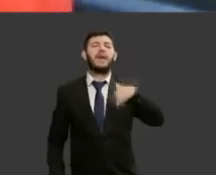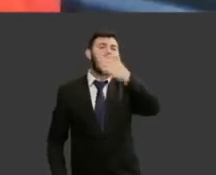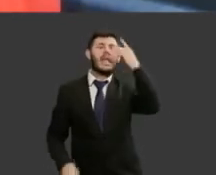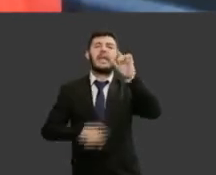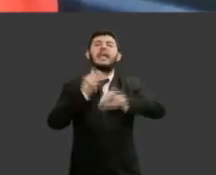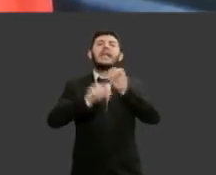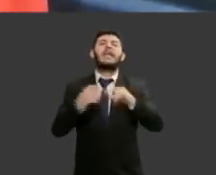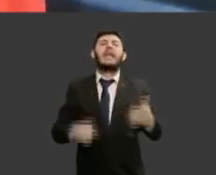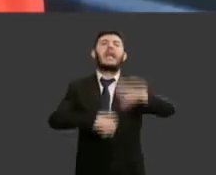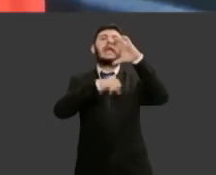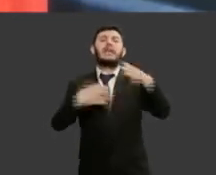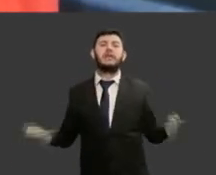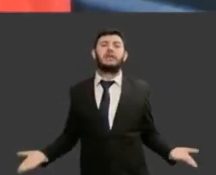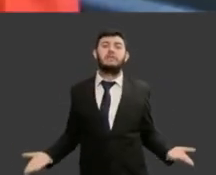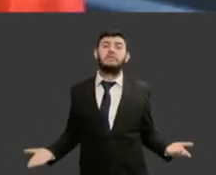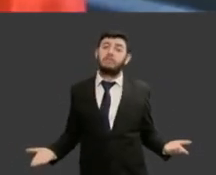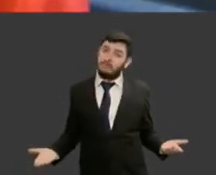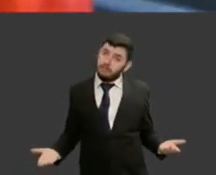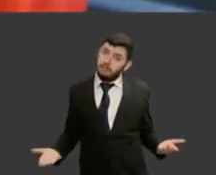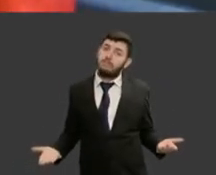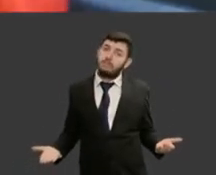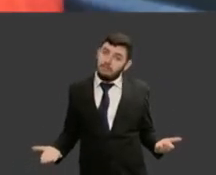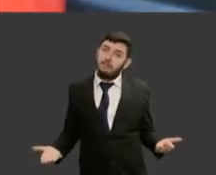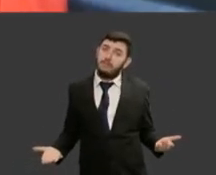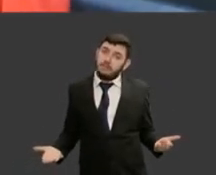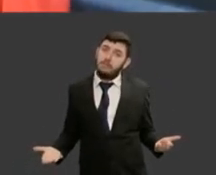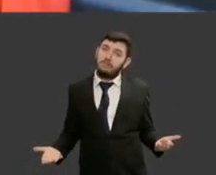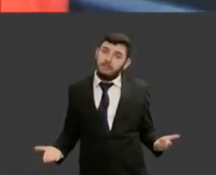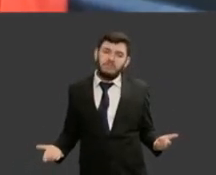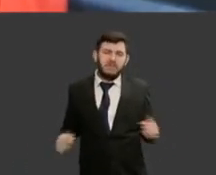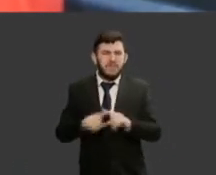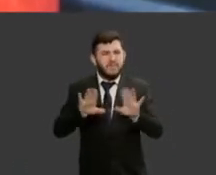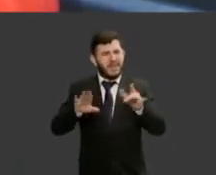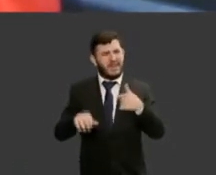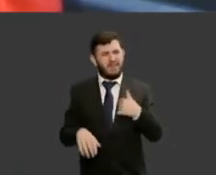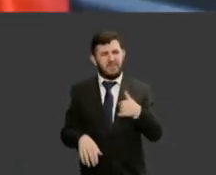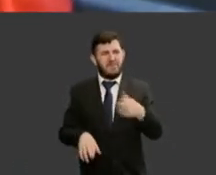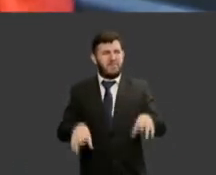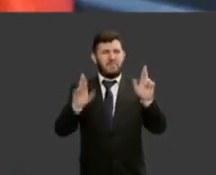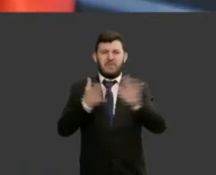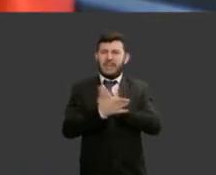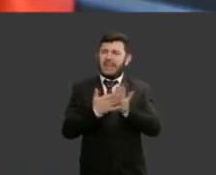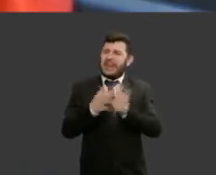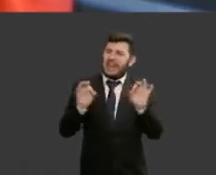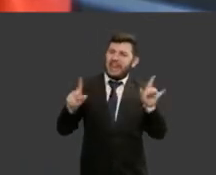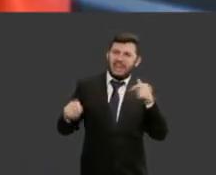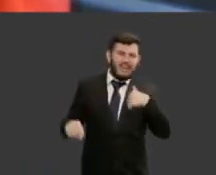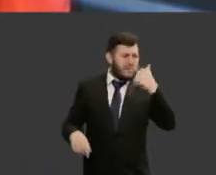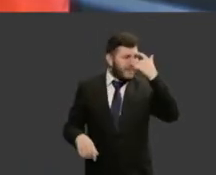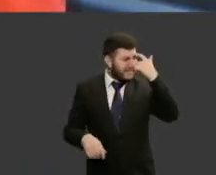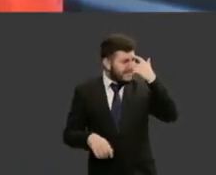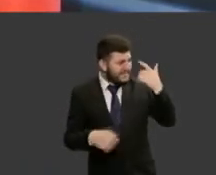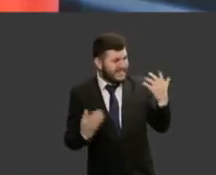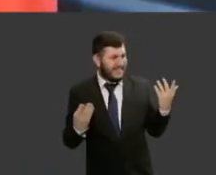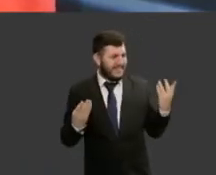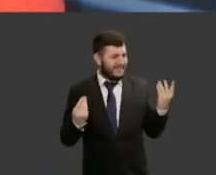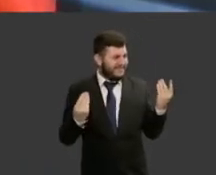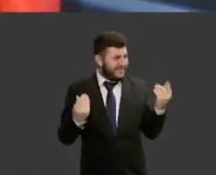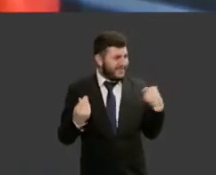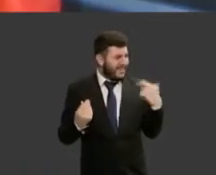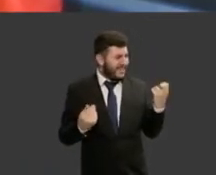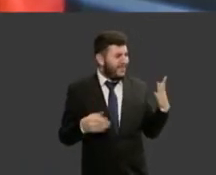e a pergunta sempre vem com aquela resposta não esperava jamais eu pensei que depois de ganhar a eleição eu pudesse